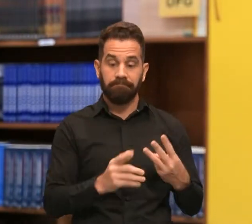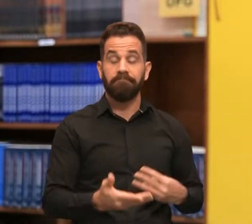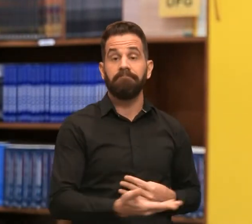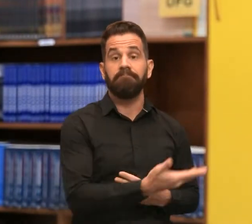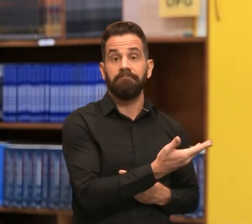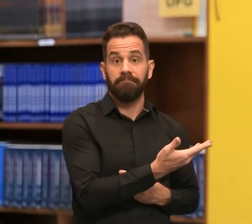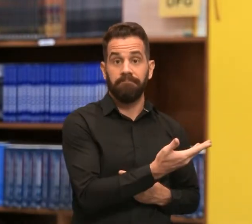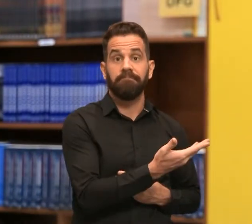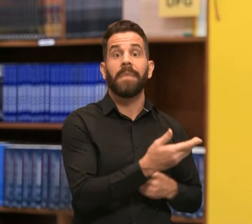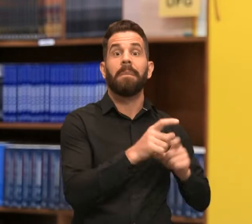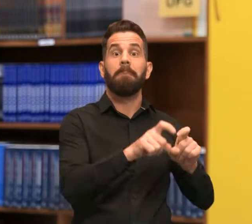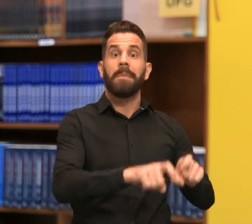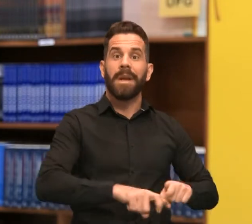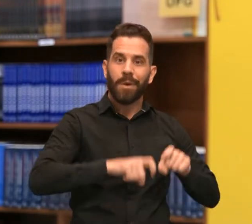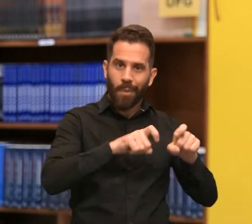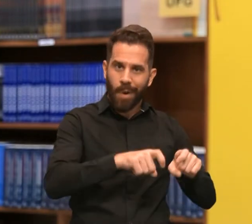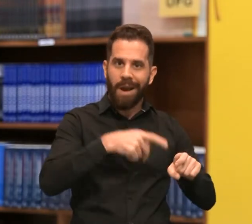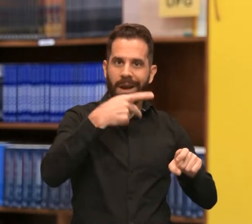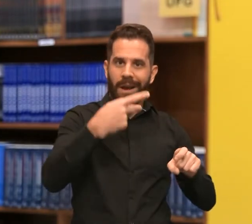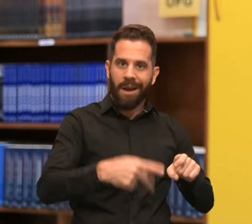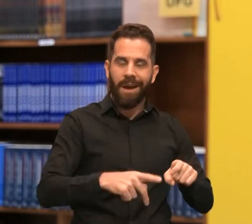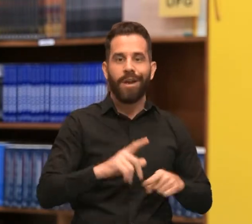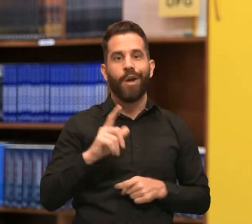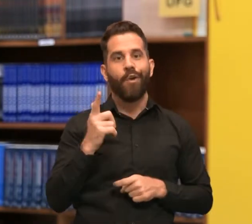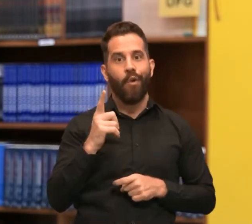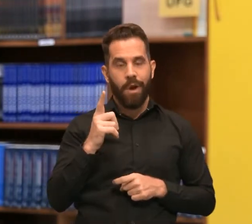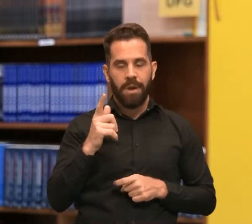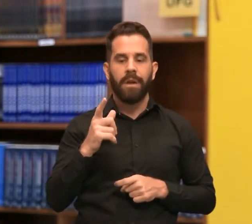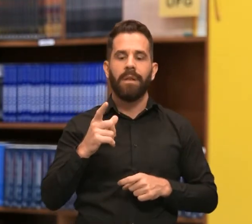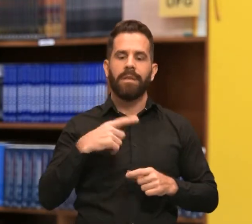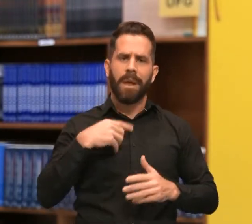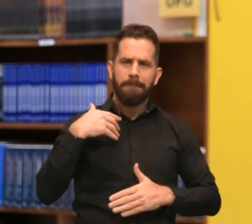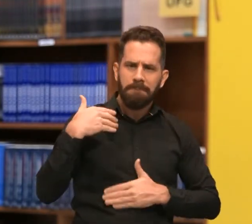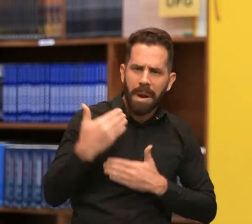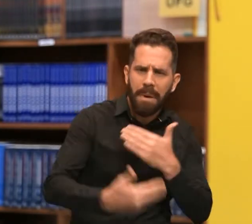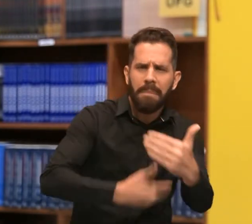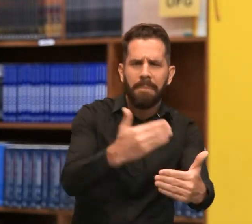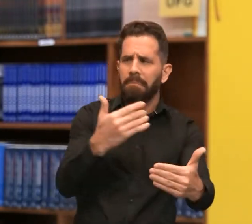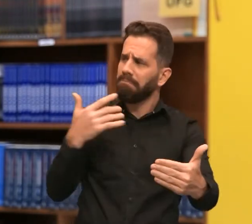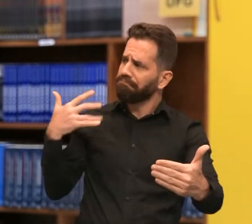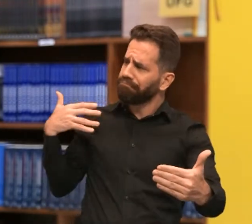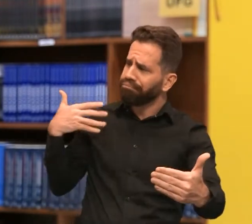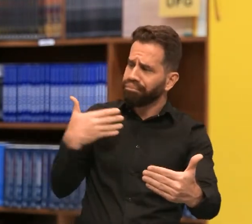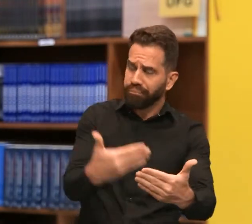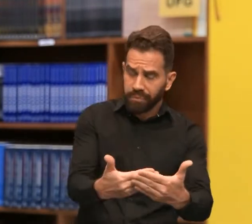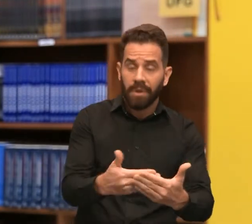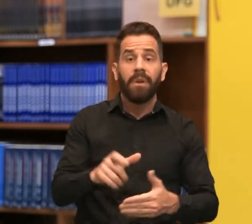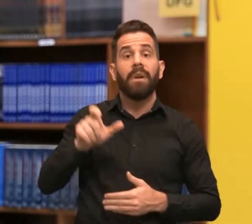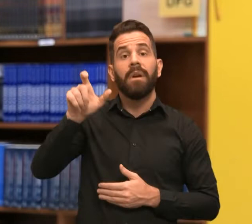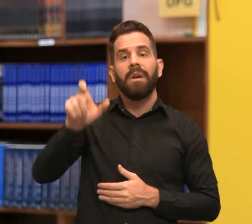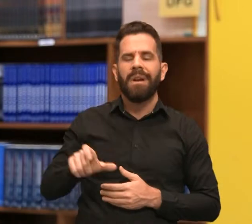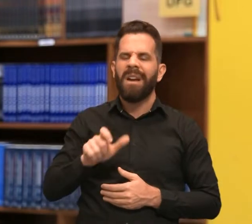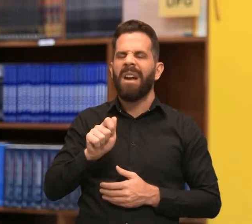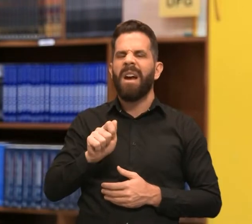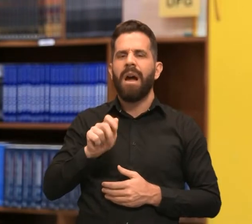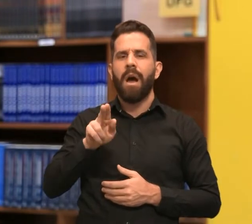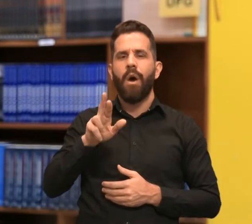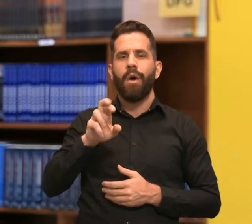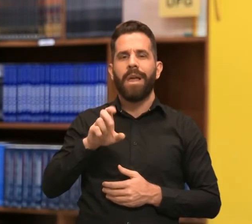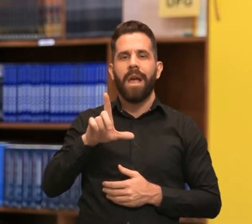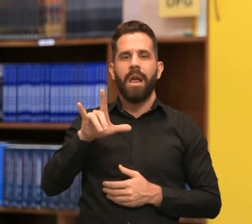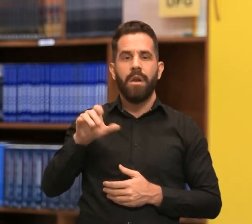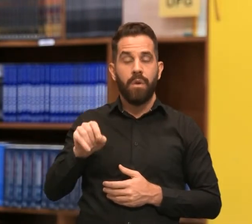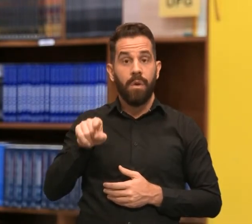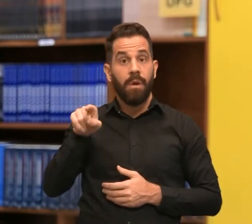do agronegócio, é a última indicação de hoje. Neste livro, o autor Onofre Aurélio aborda a relação entre